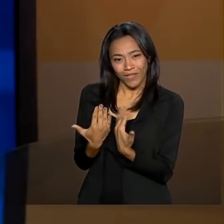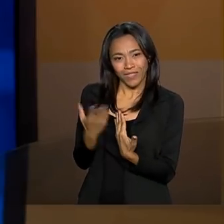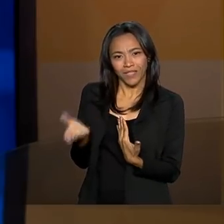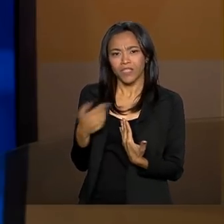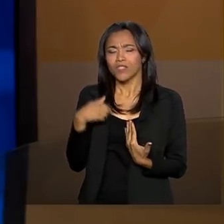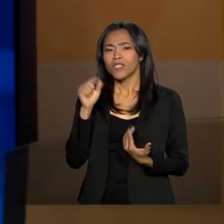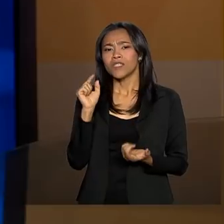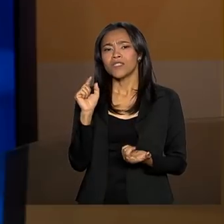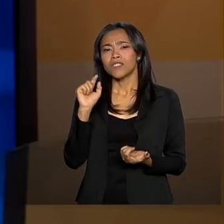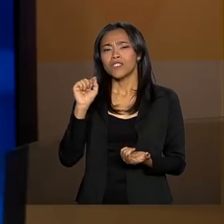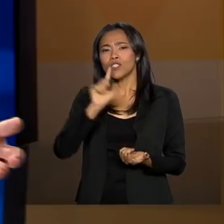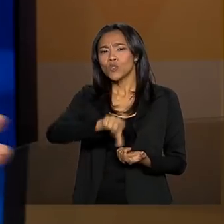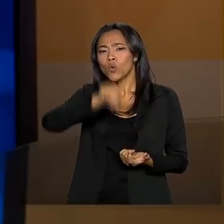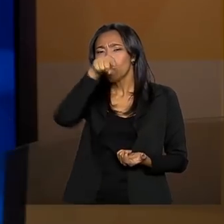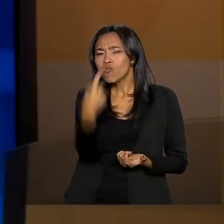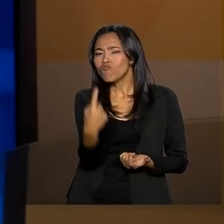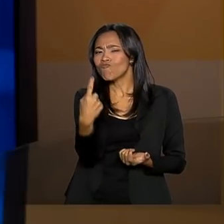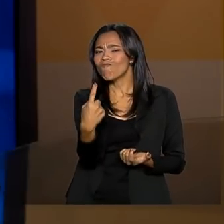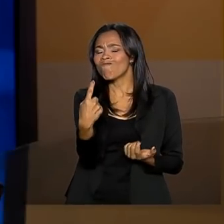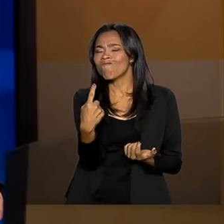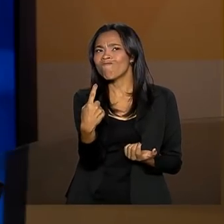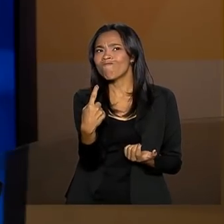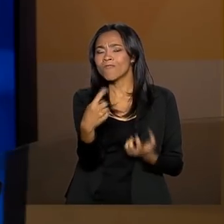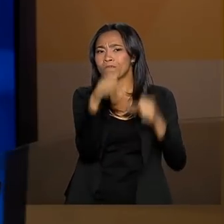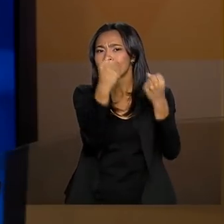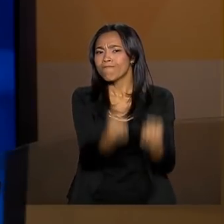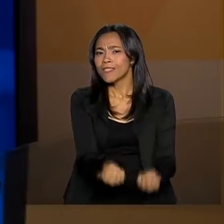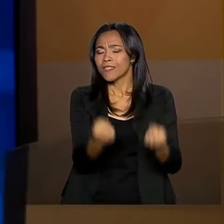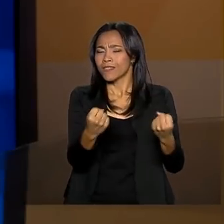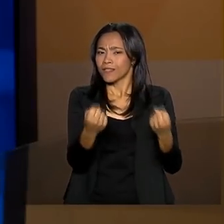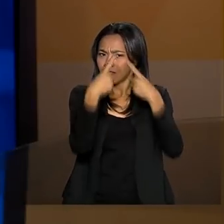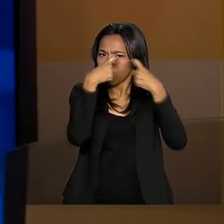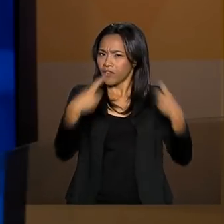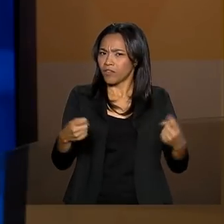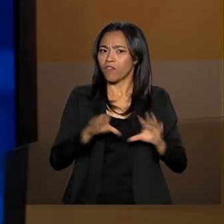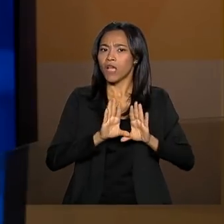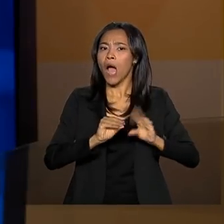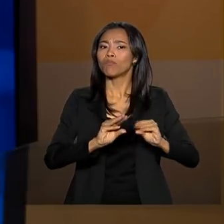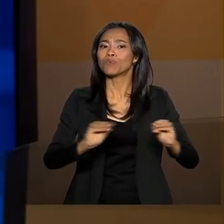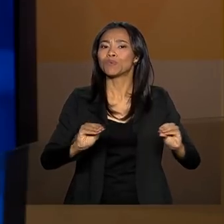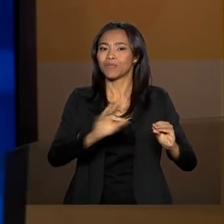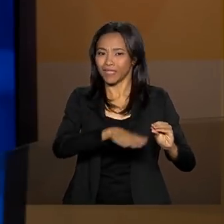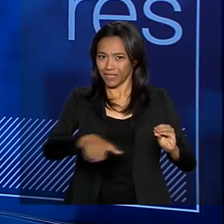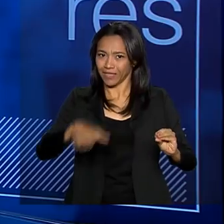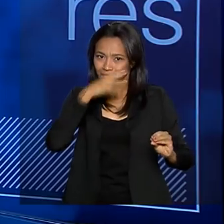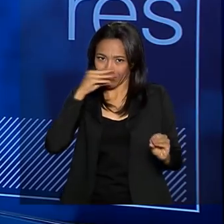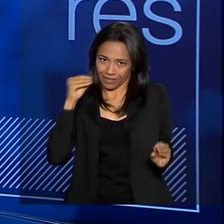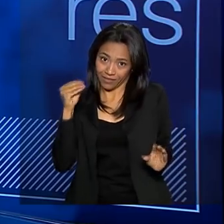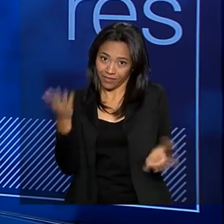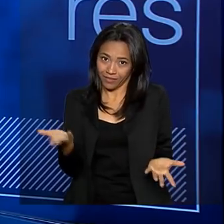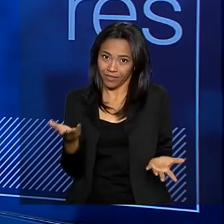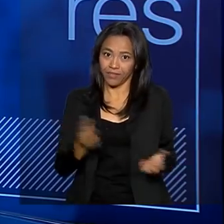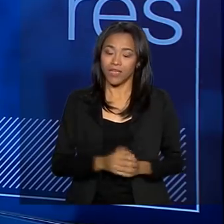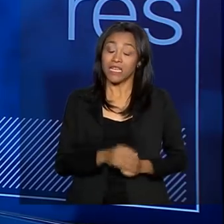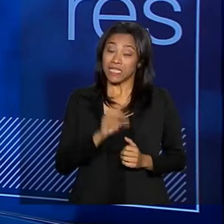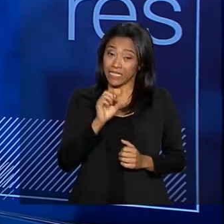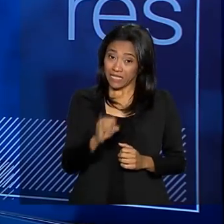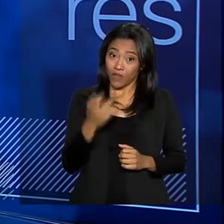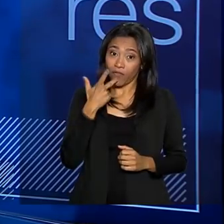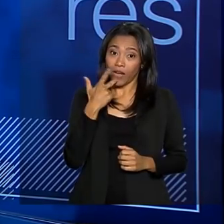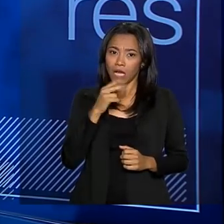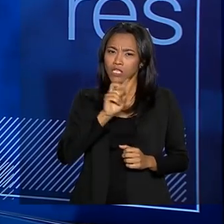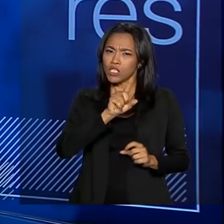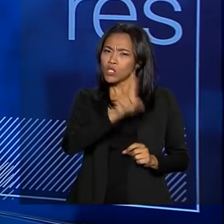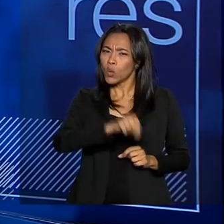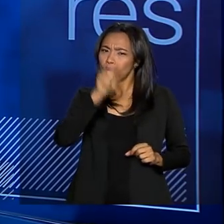nomear um grande desafio? Talvez a questão do abuso sexual de crianças e adolescentes? Olha, se eu disser que nós vamos priorizar